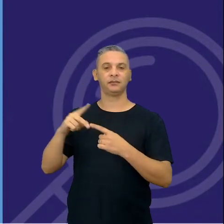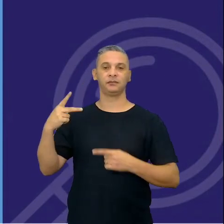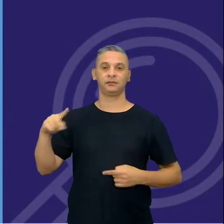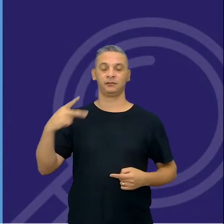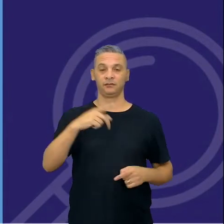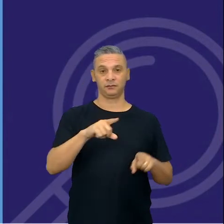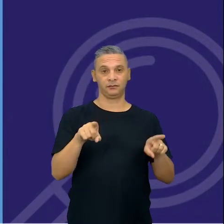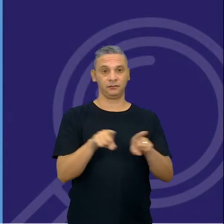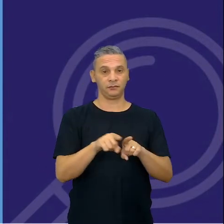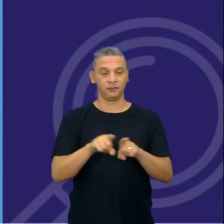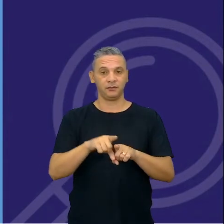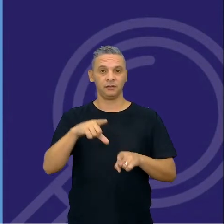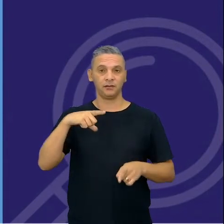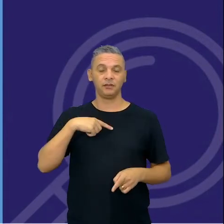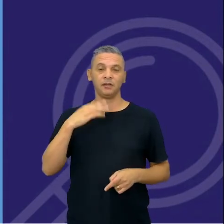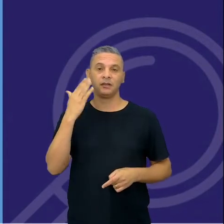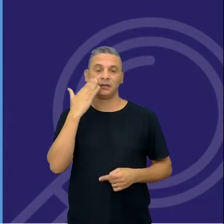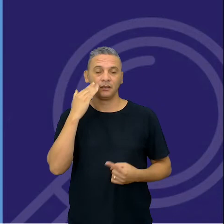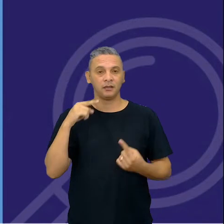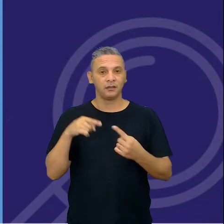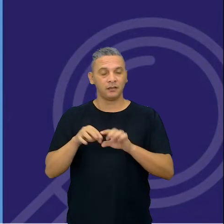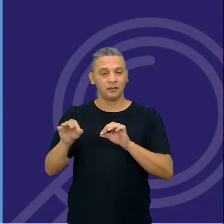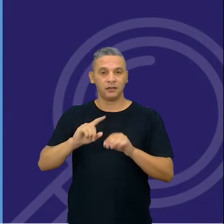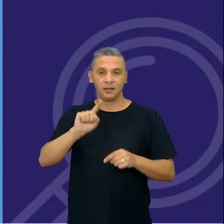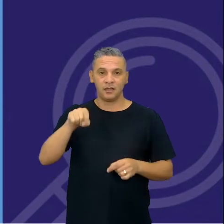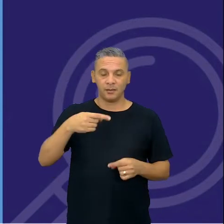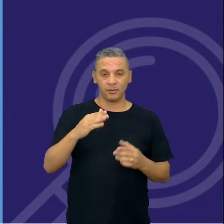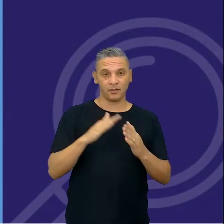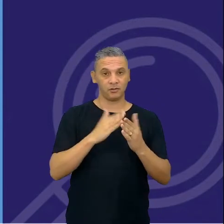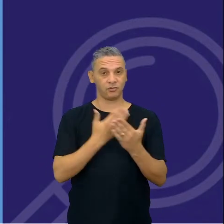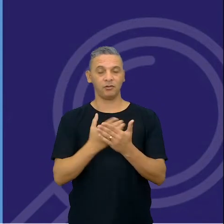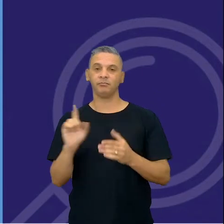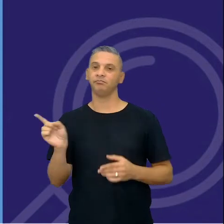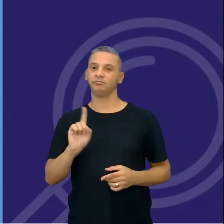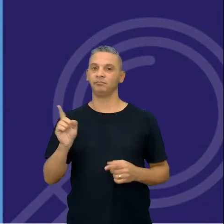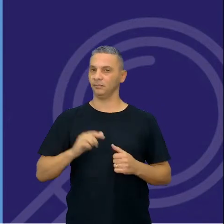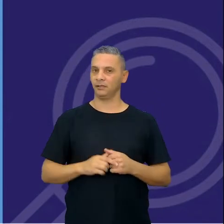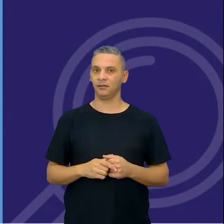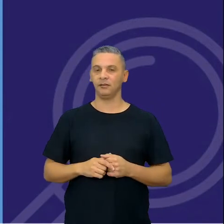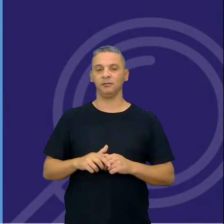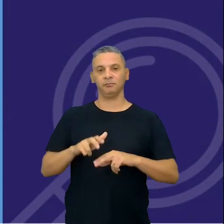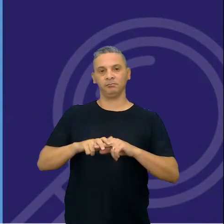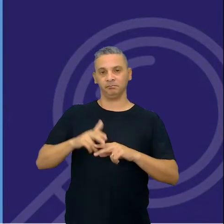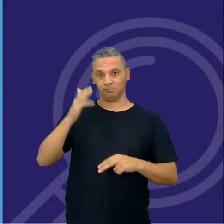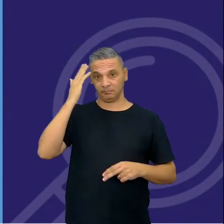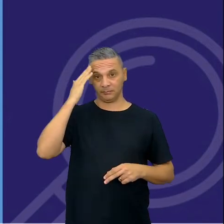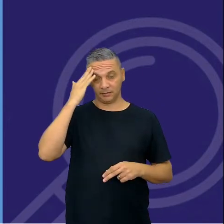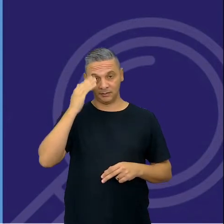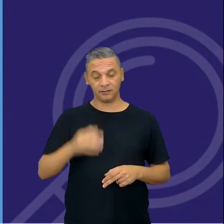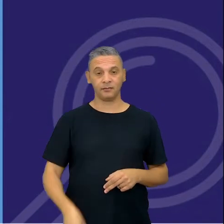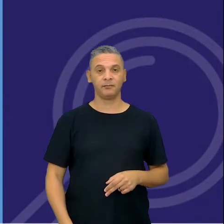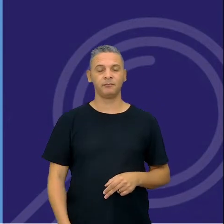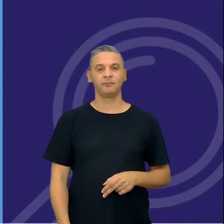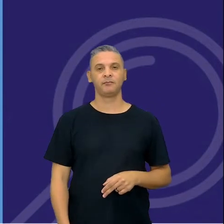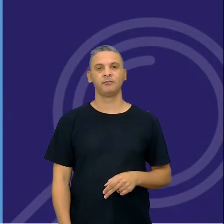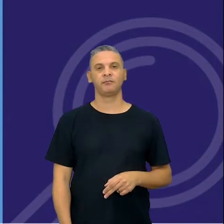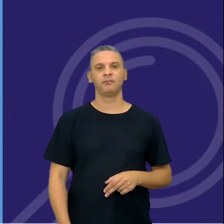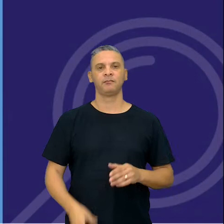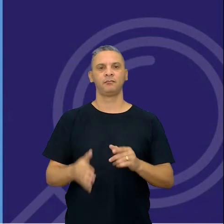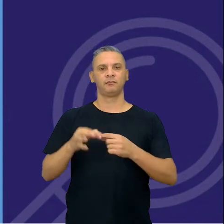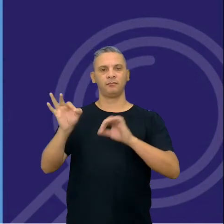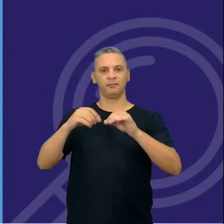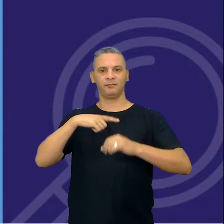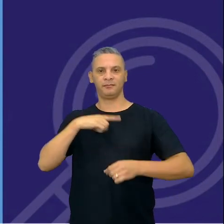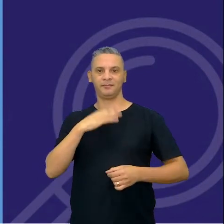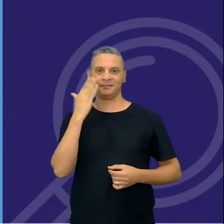alguém um dia estudou isso, para depois ele ter que estudar na escola? Não, não foi por isso, não foi esse o objetivo do cientista, então essas coisas